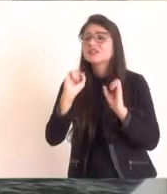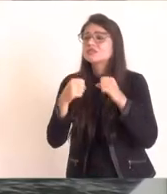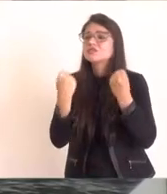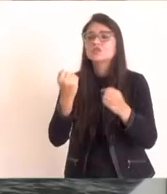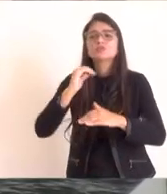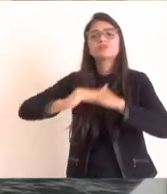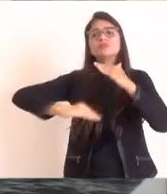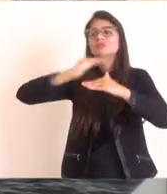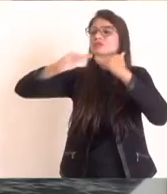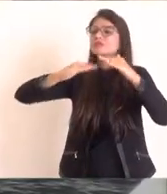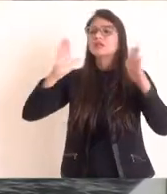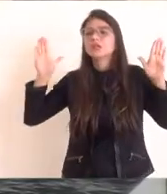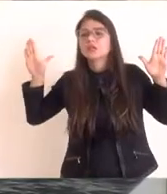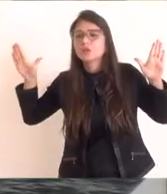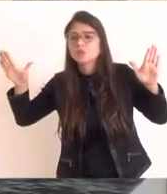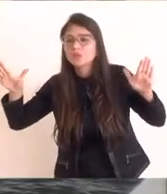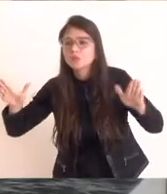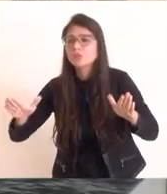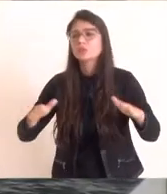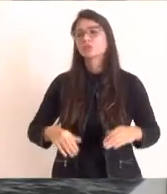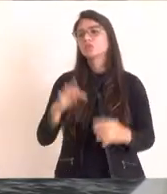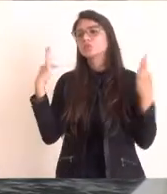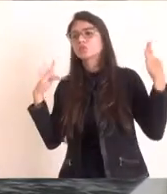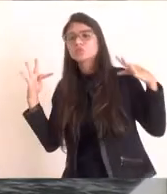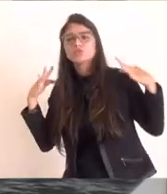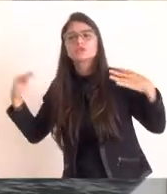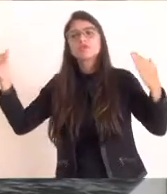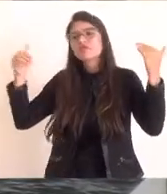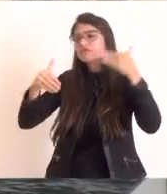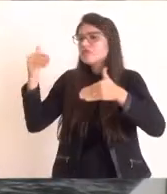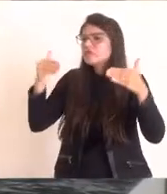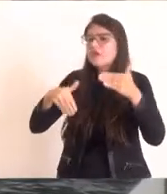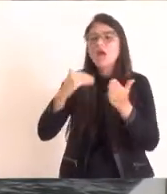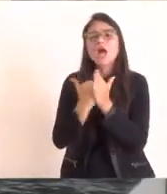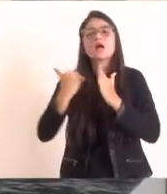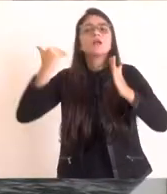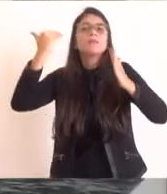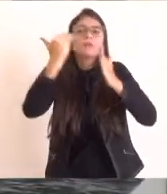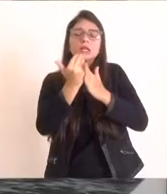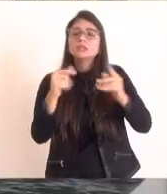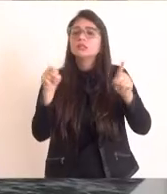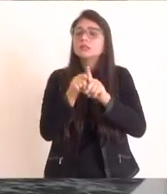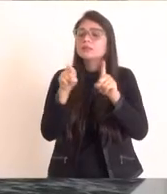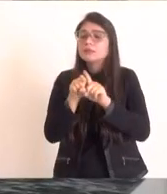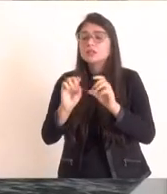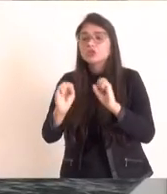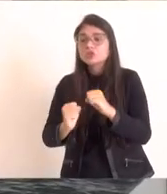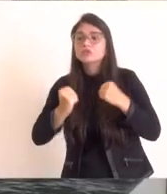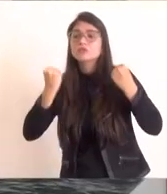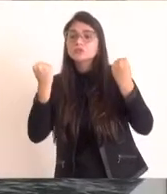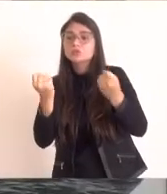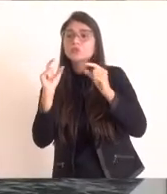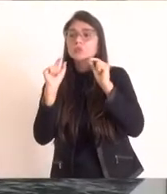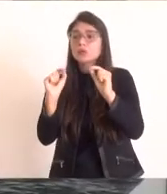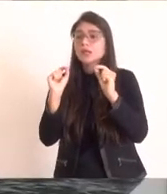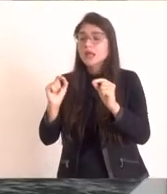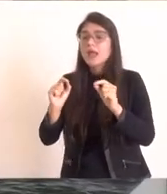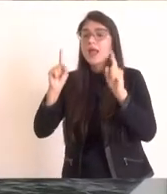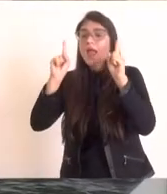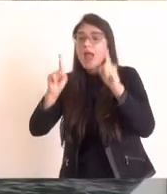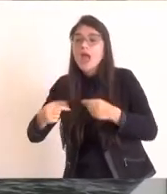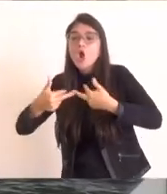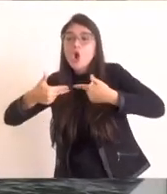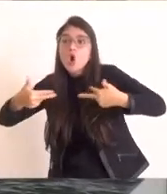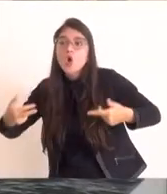traga mais turistas e a gente também consiga exportar a mercadoria de Cabo